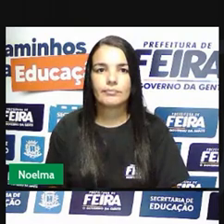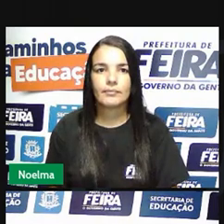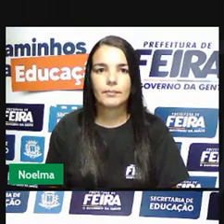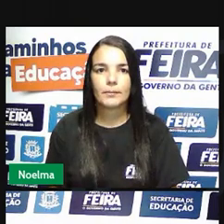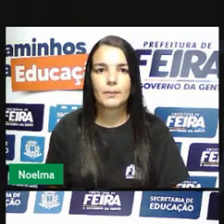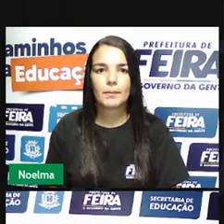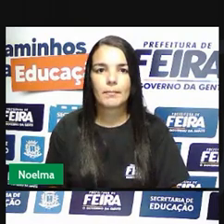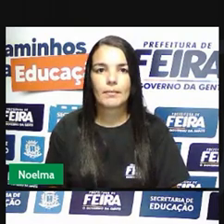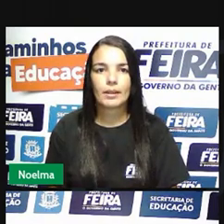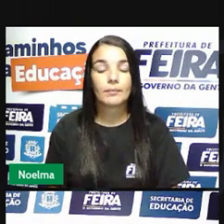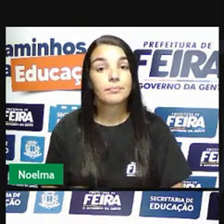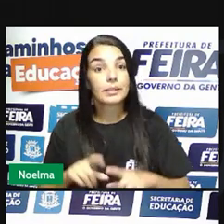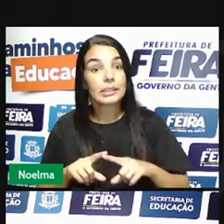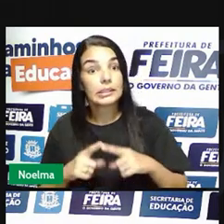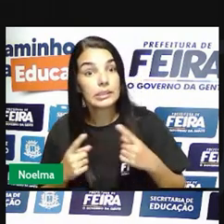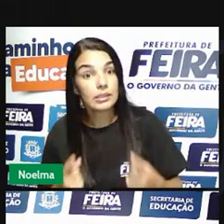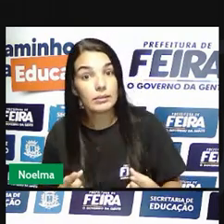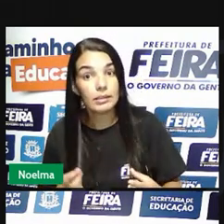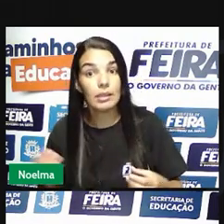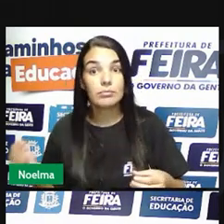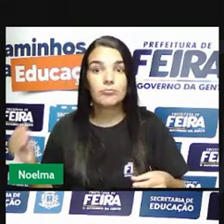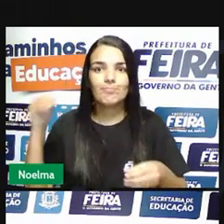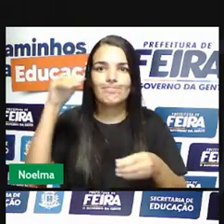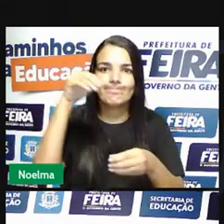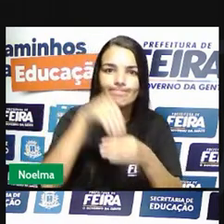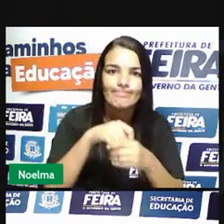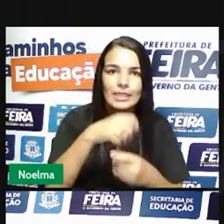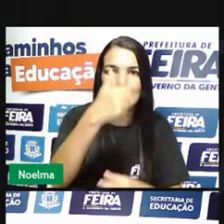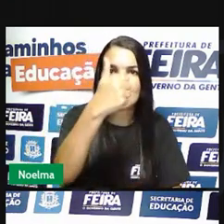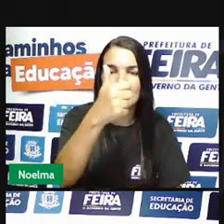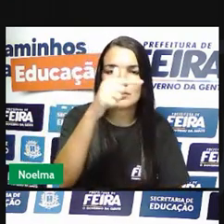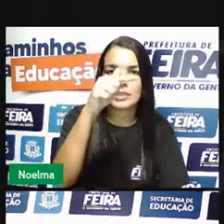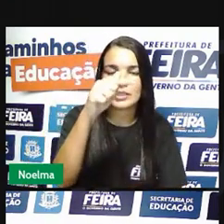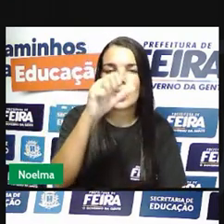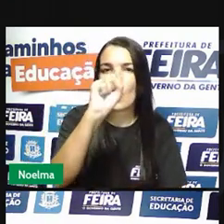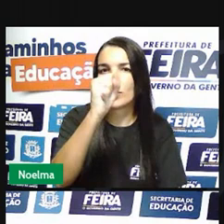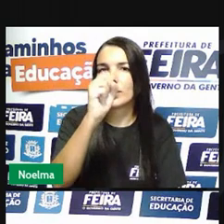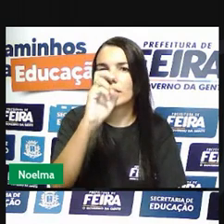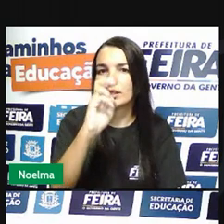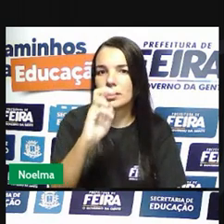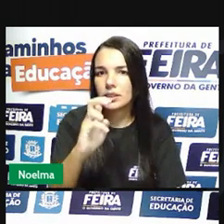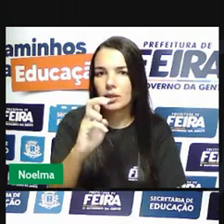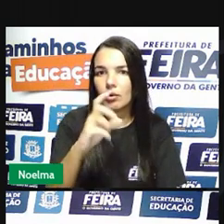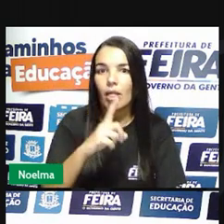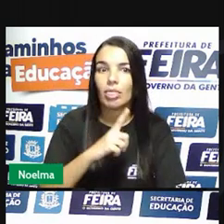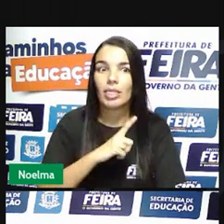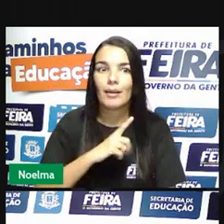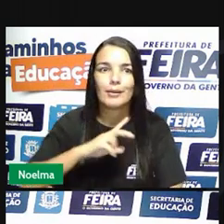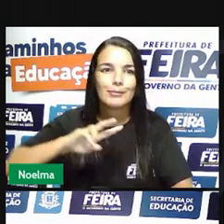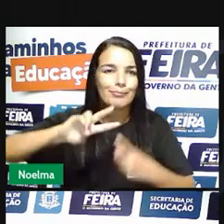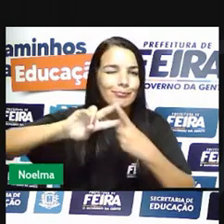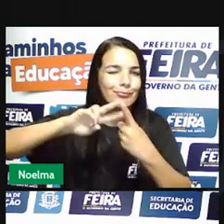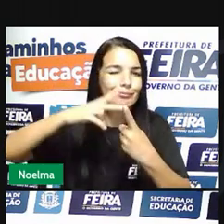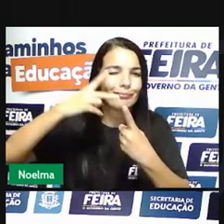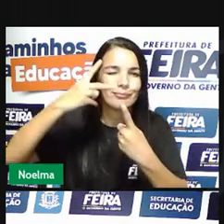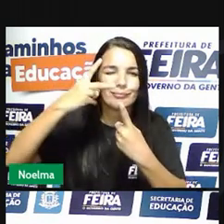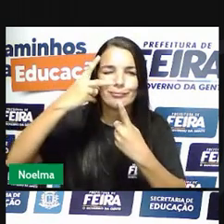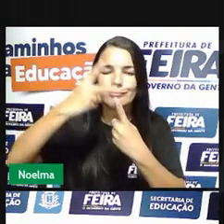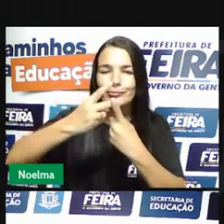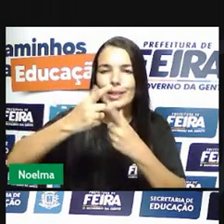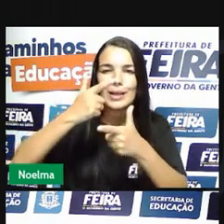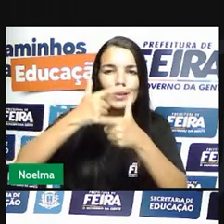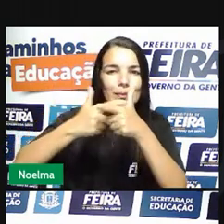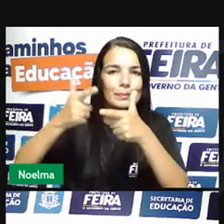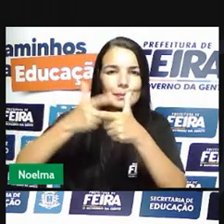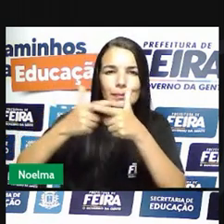E para completar, lá em 1785, ainda vem um alvará, né? Que é o